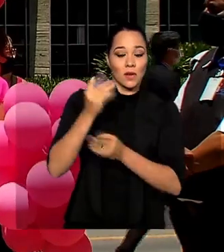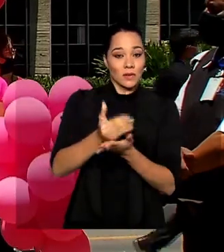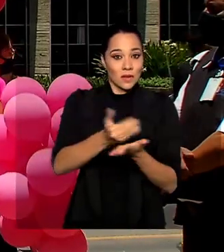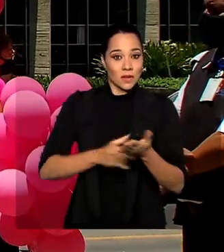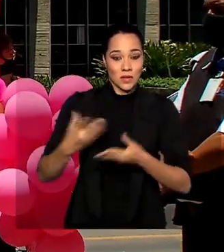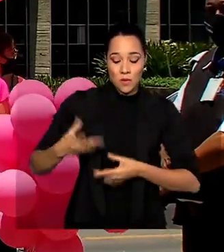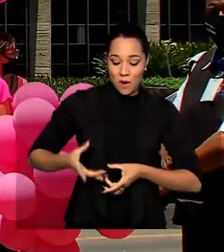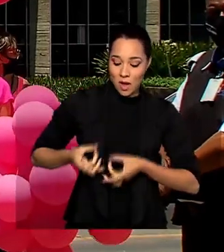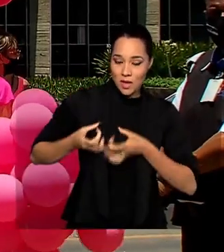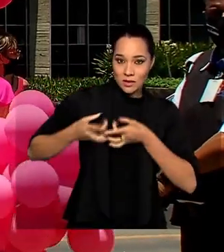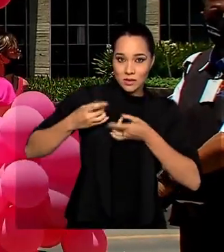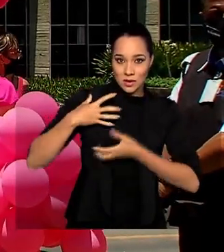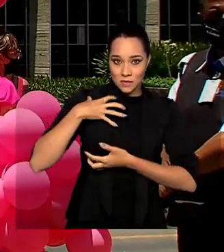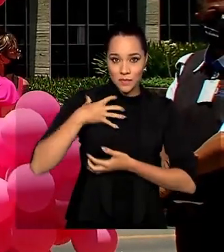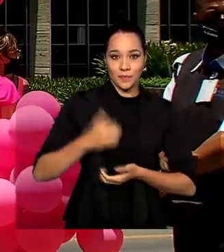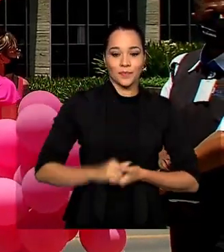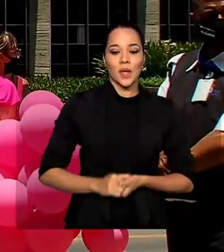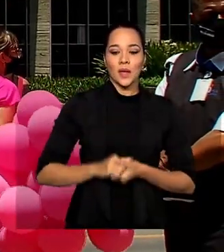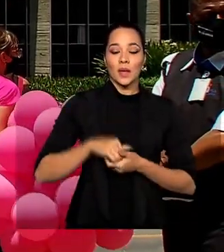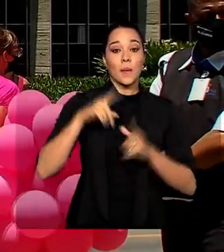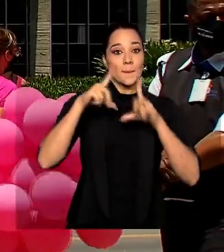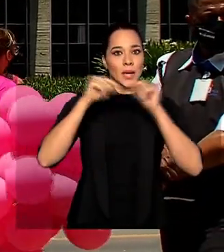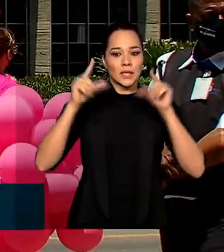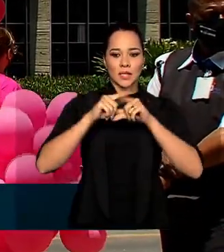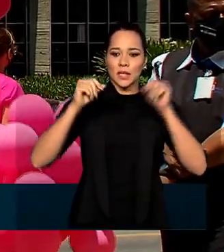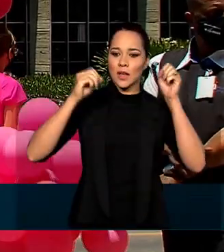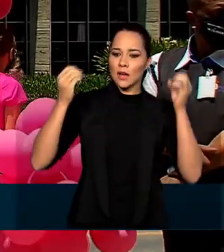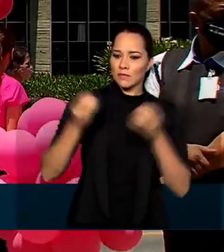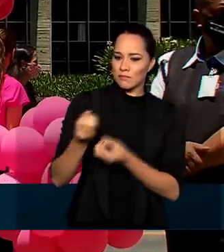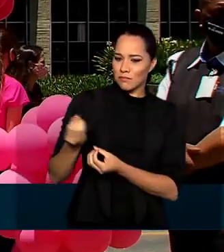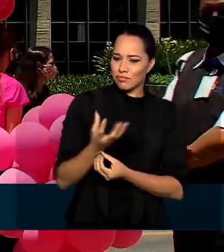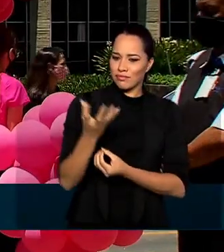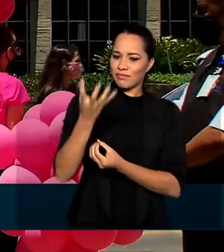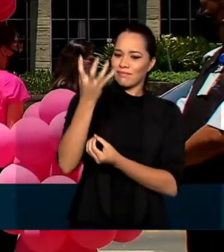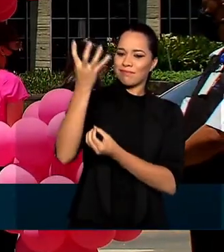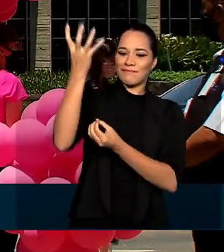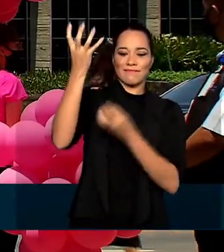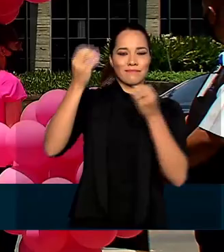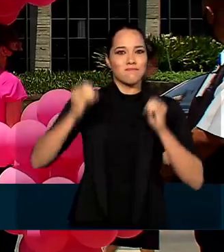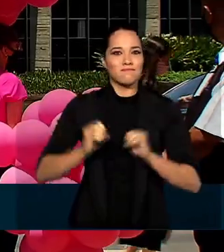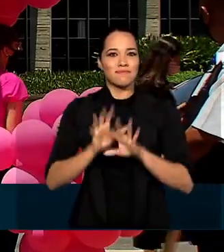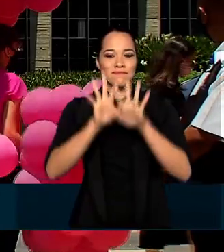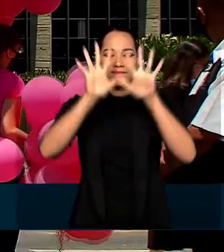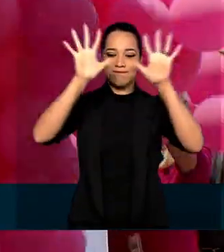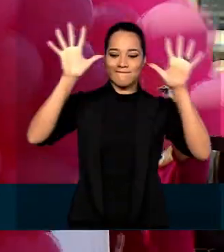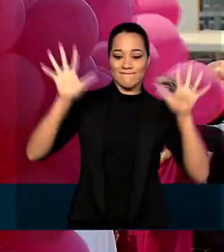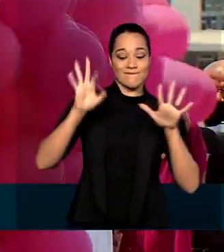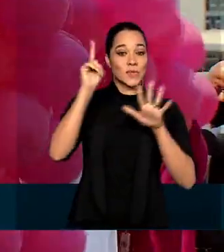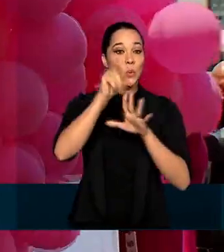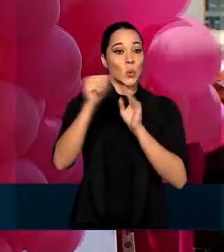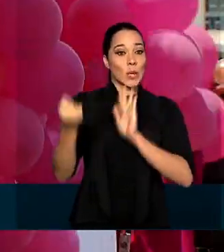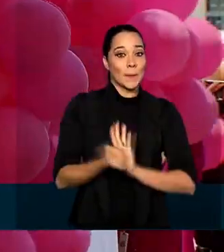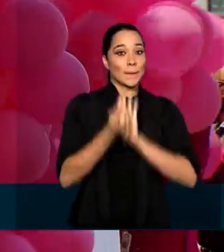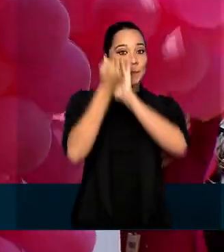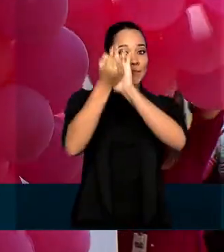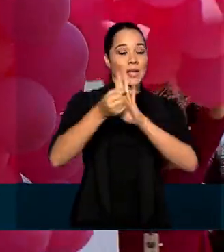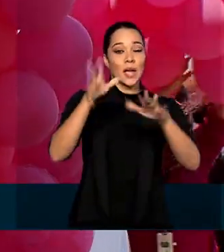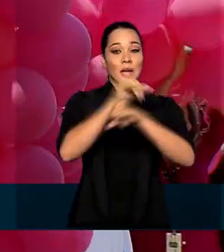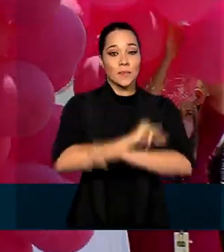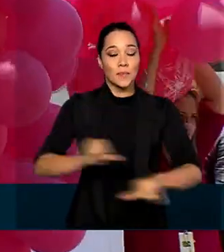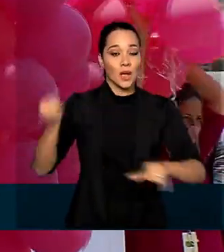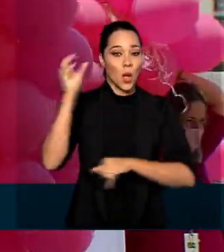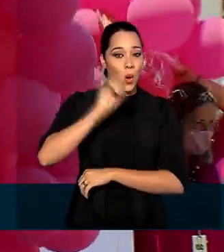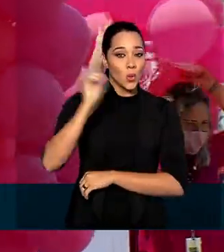Em Brasília, uma chuva de balões marcou o lançamento da campanha Outubro Rosa, dedicada ao